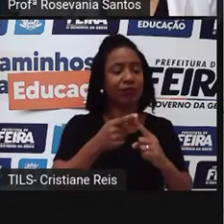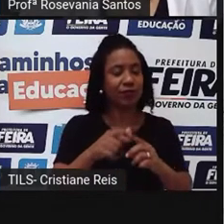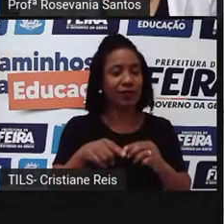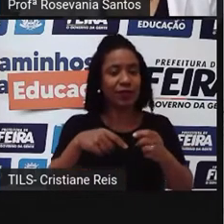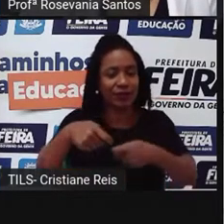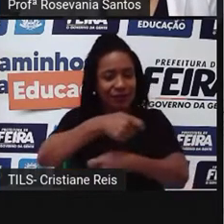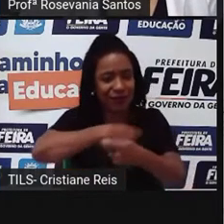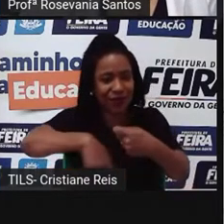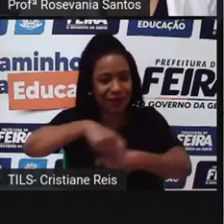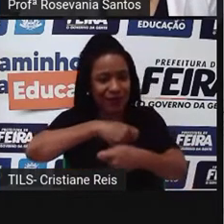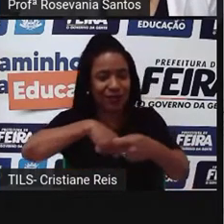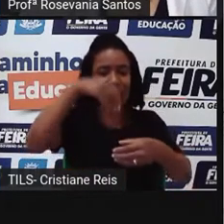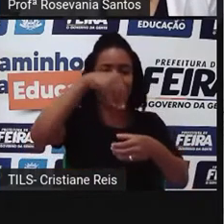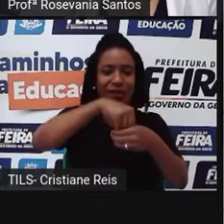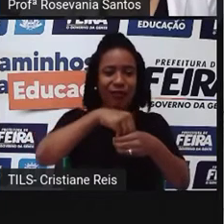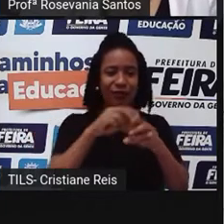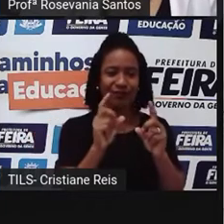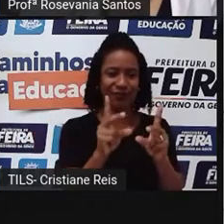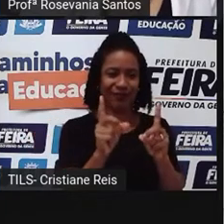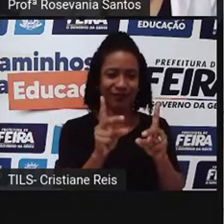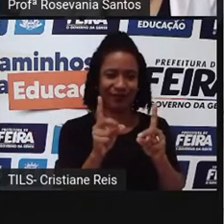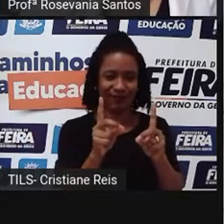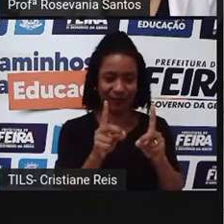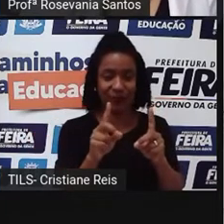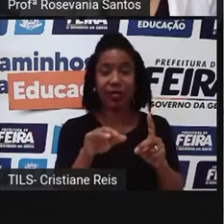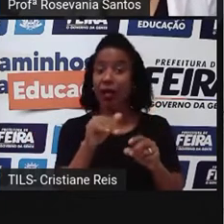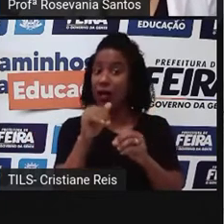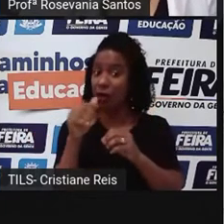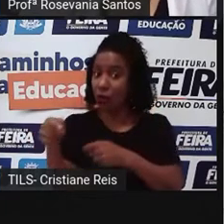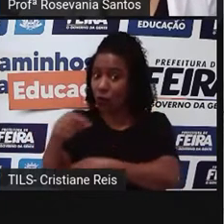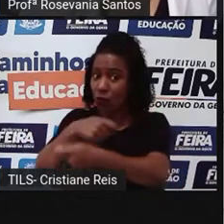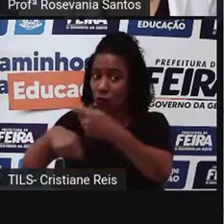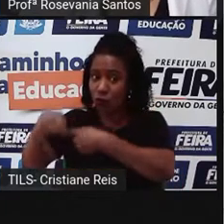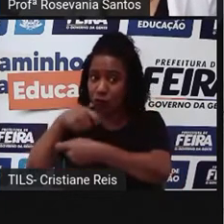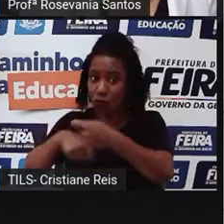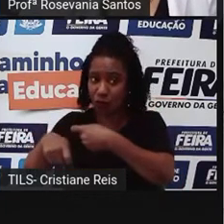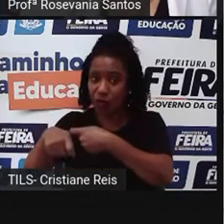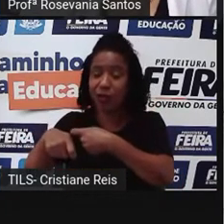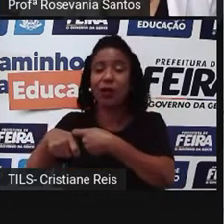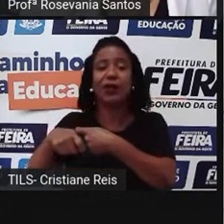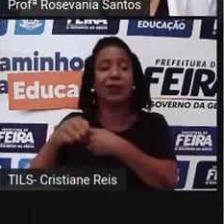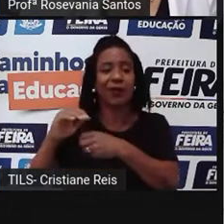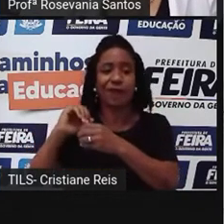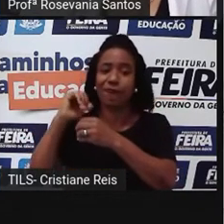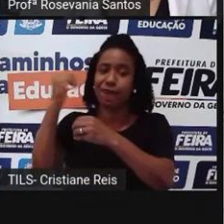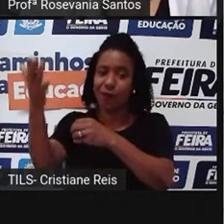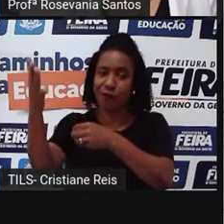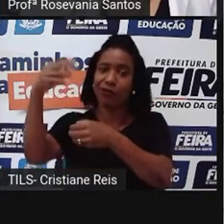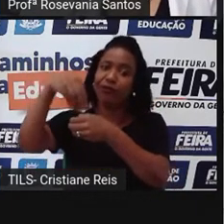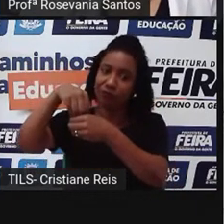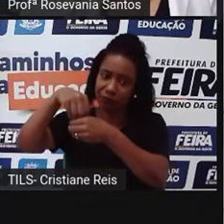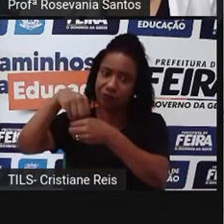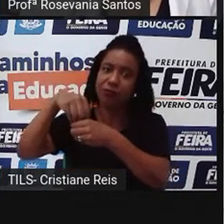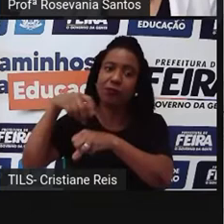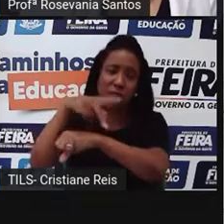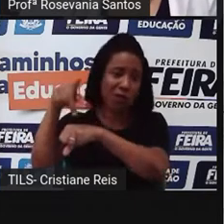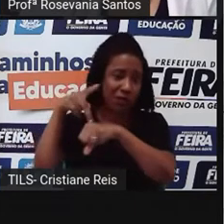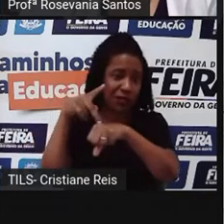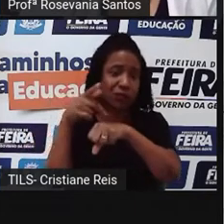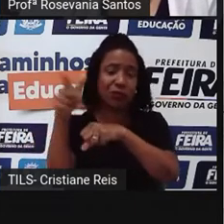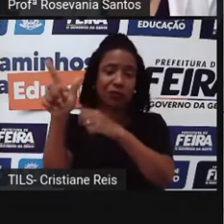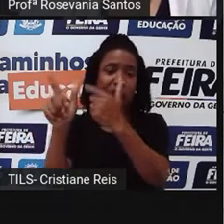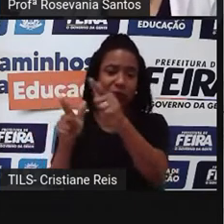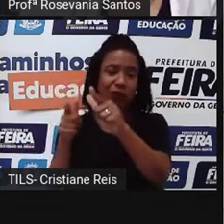é mais voltada para o mercado externo. O que não quer dizer que eu também não tenha esse esquema, né? Profissional